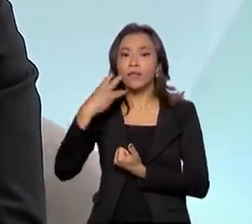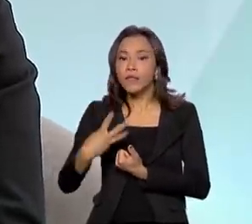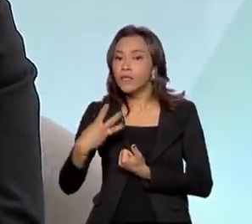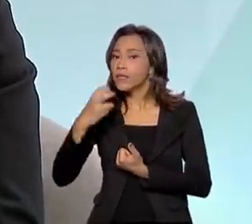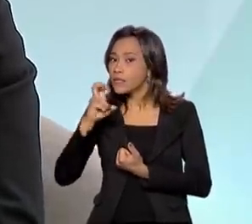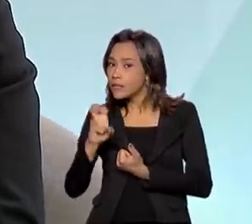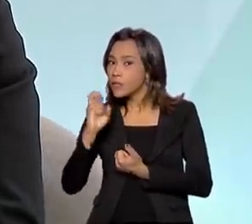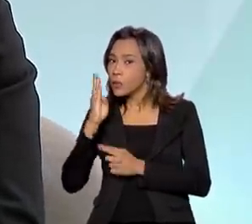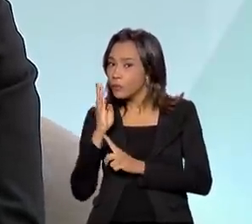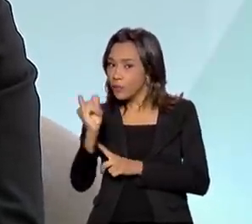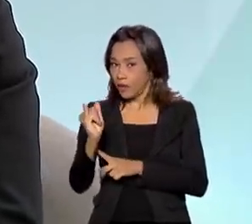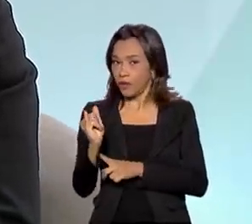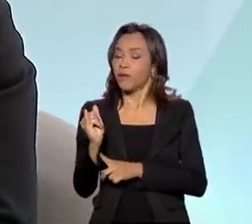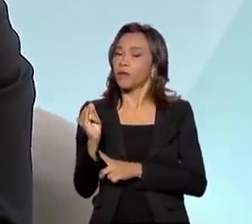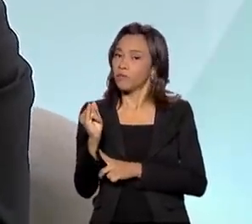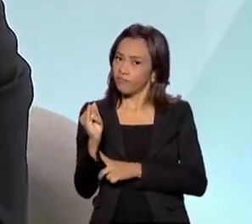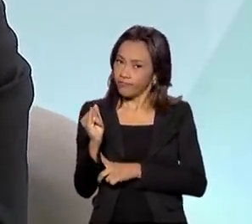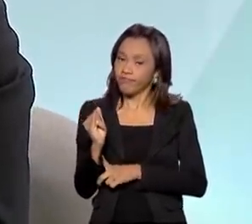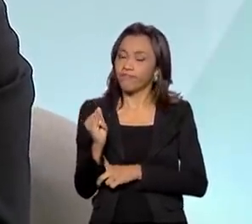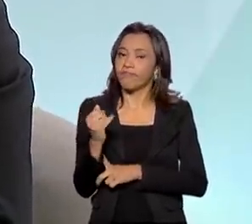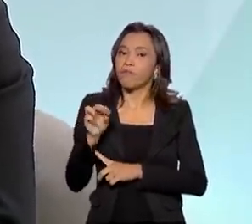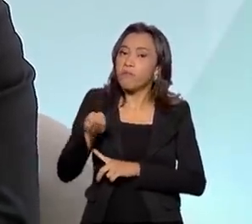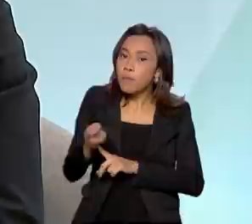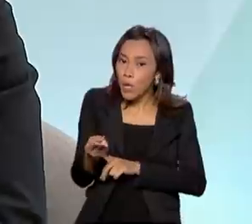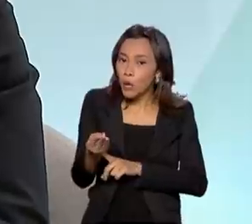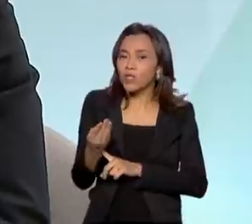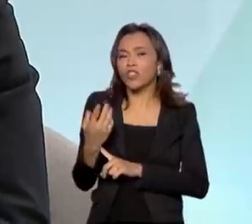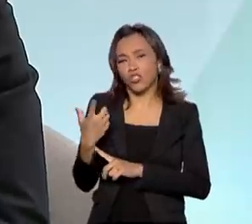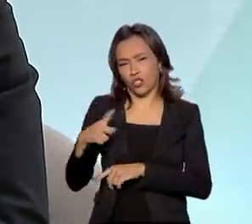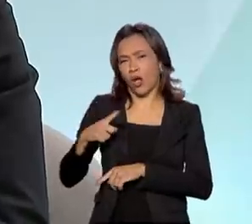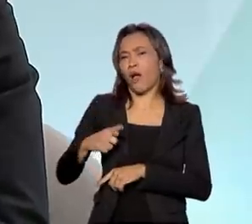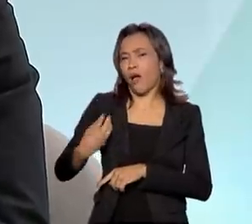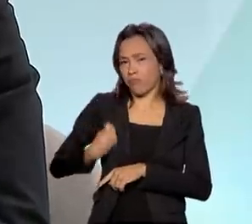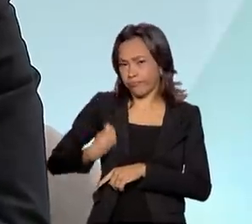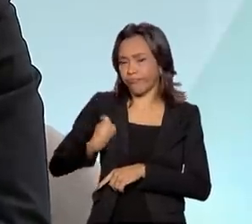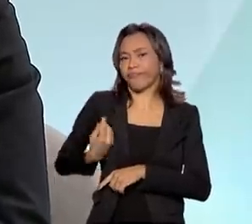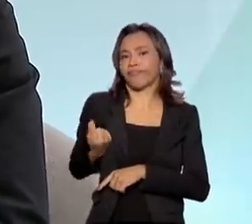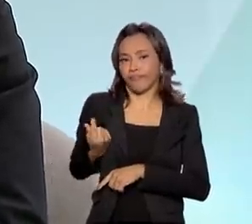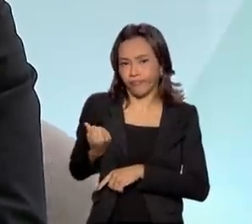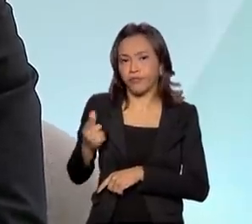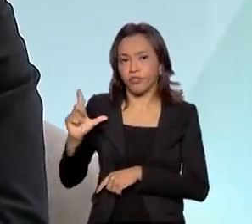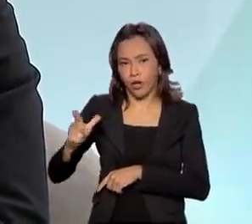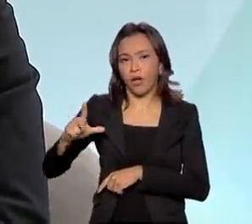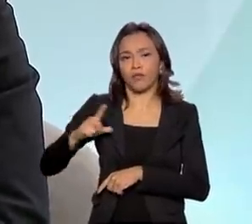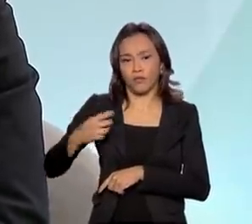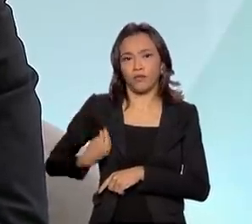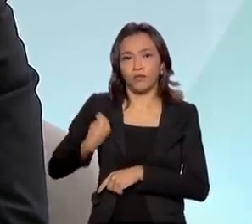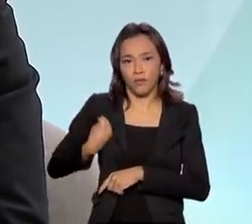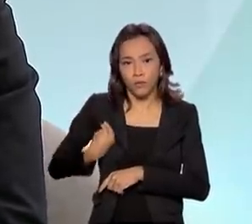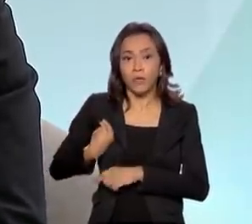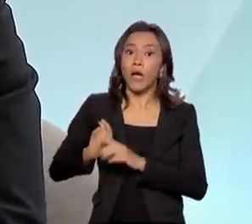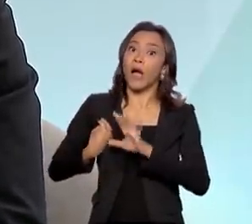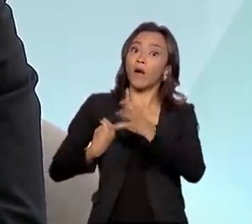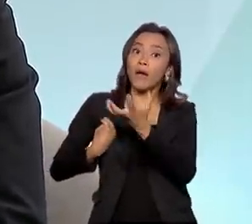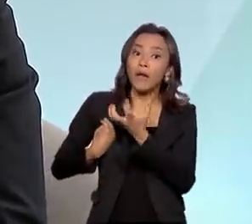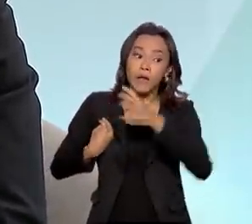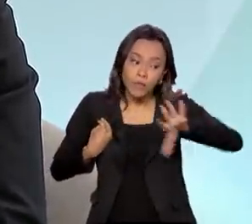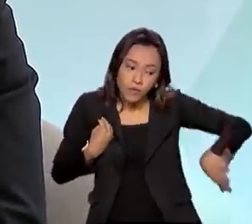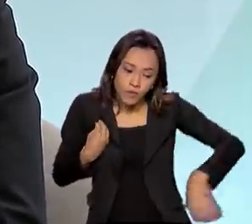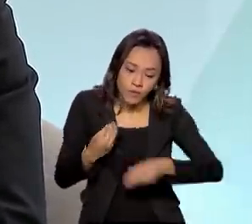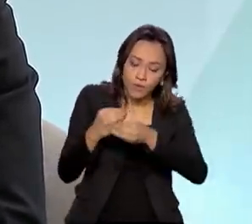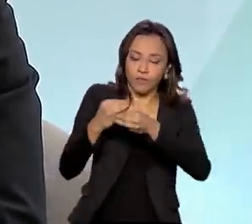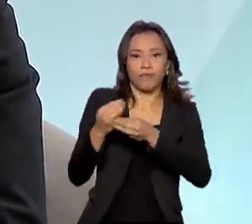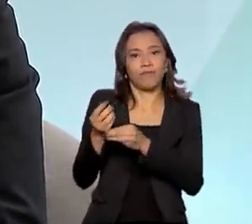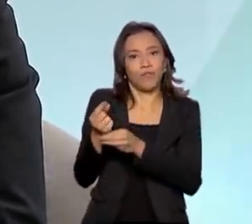que é do Programa Permanente de Transferência de Renda. E se busca um acréscimo desses